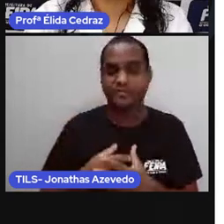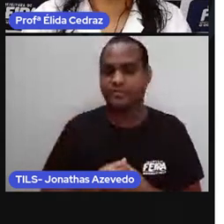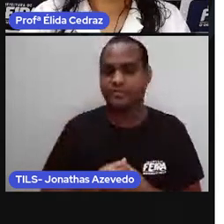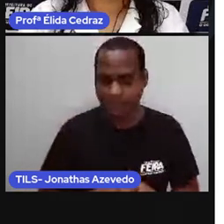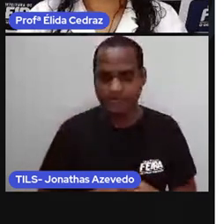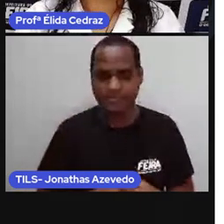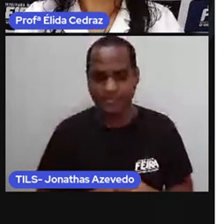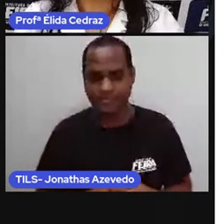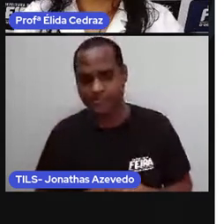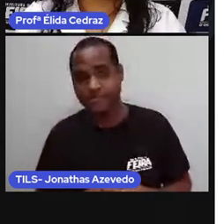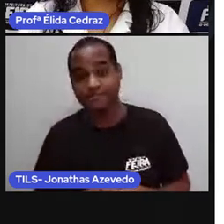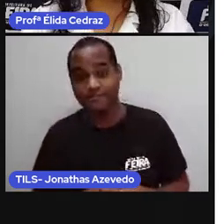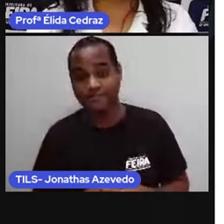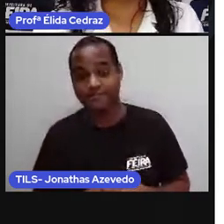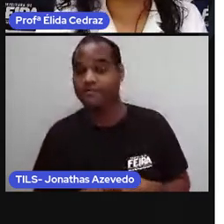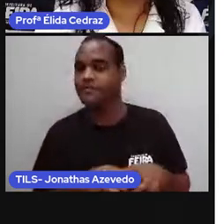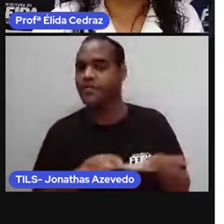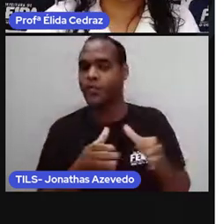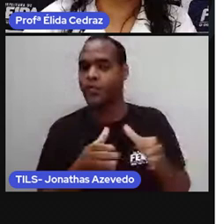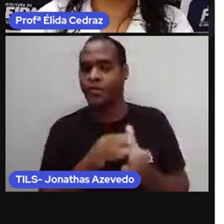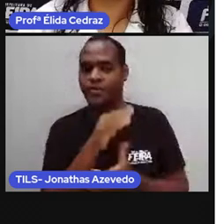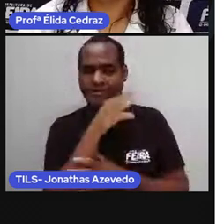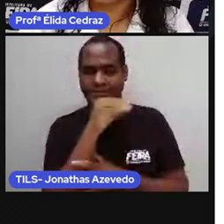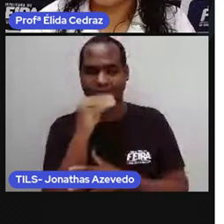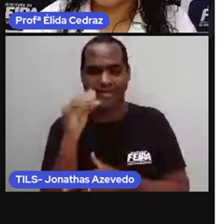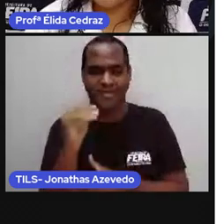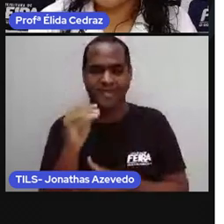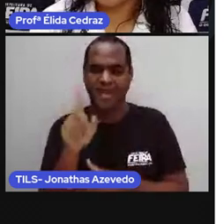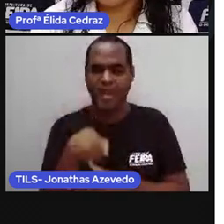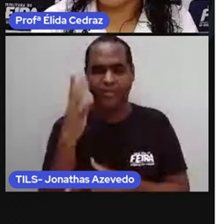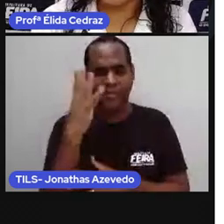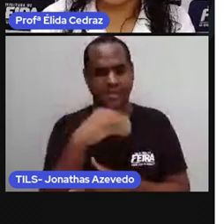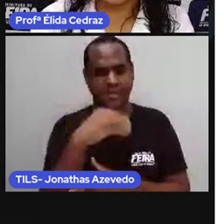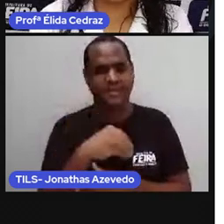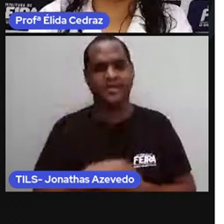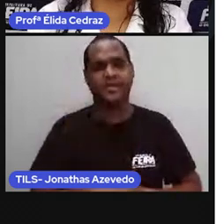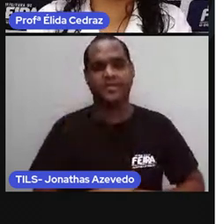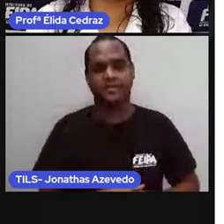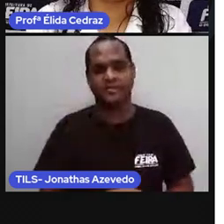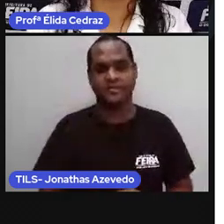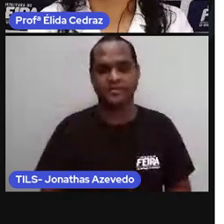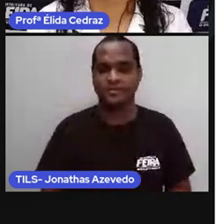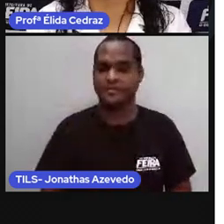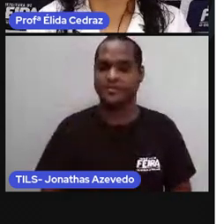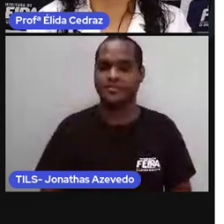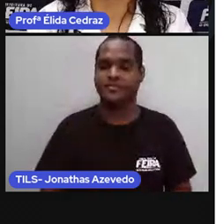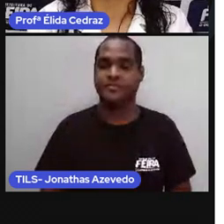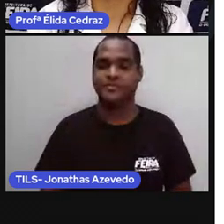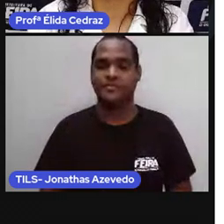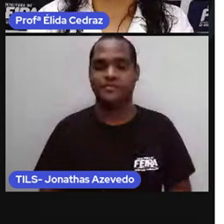Olha só que grupo de adolescentes bonito, né? Isso aí. Vamos lá.